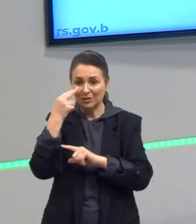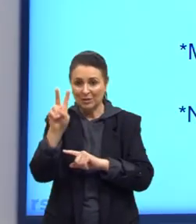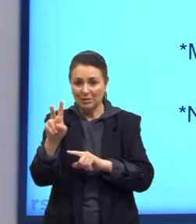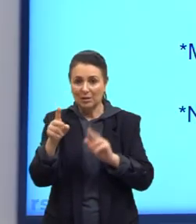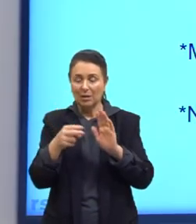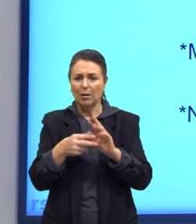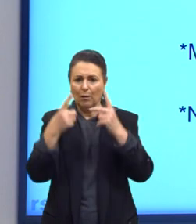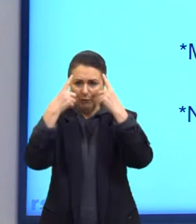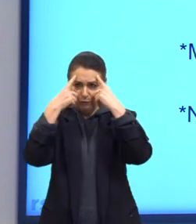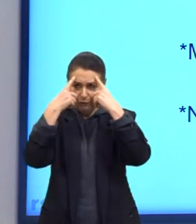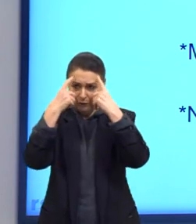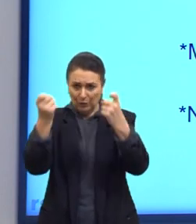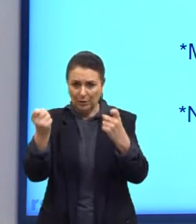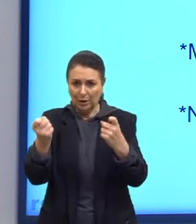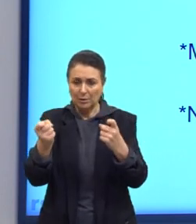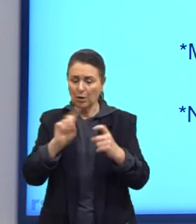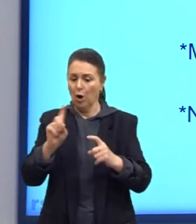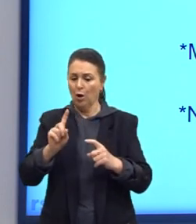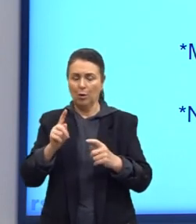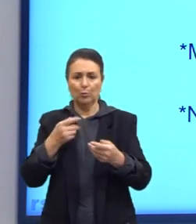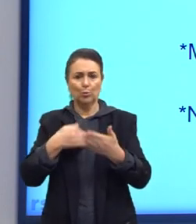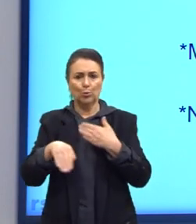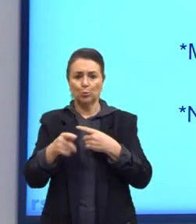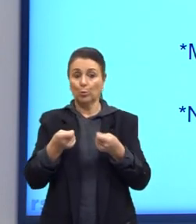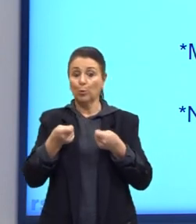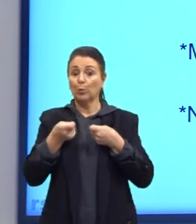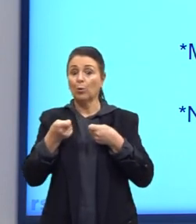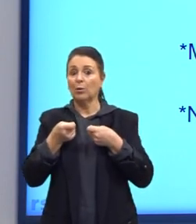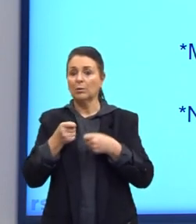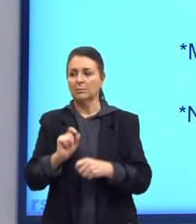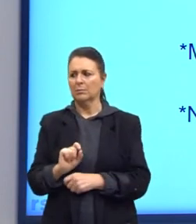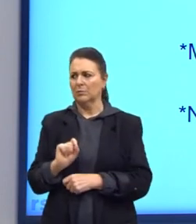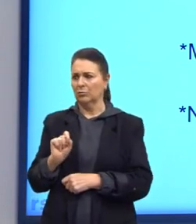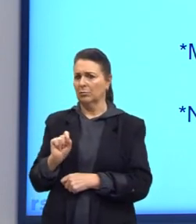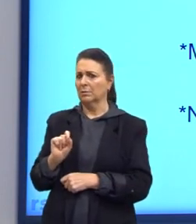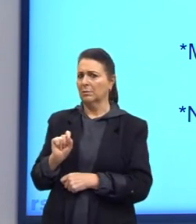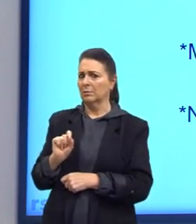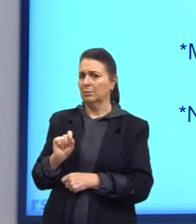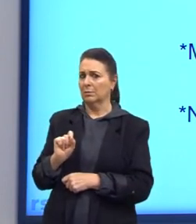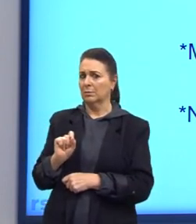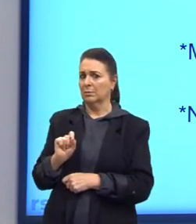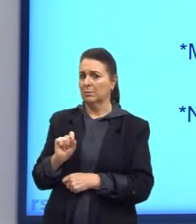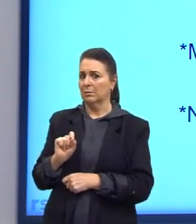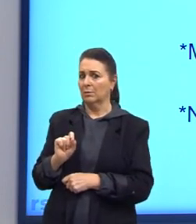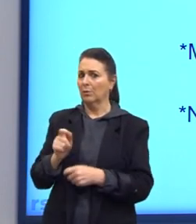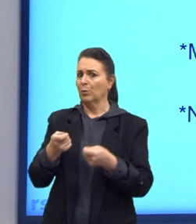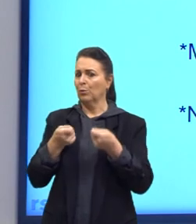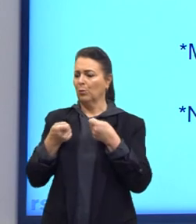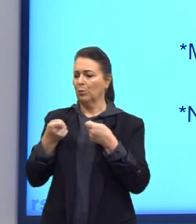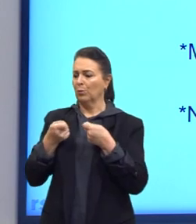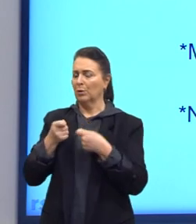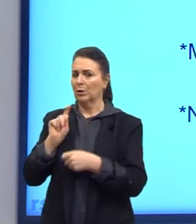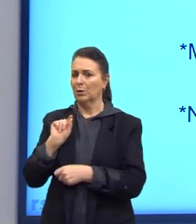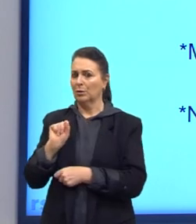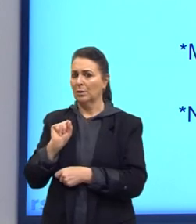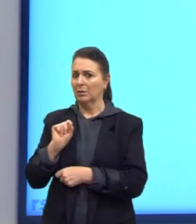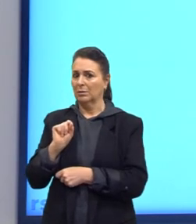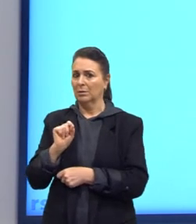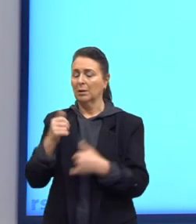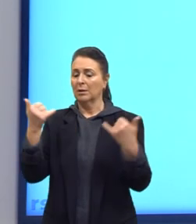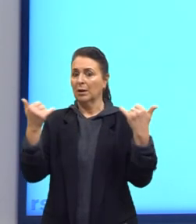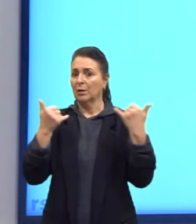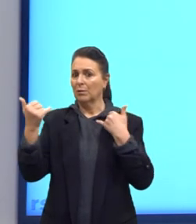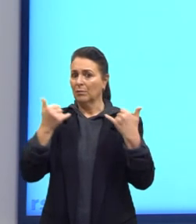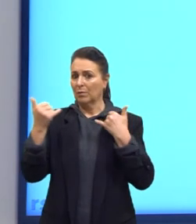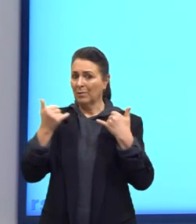Violência está tudo sob controle. Mas de quem? Há muitas informações desencontradas